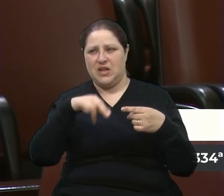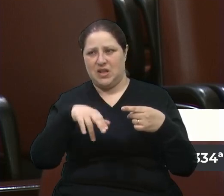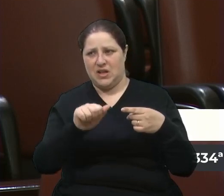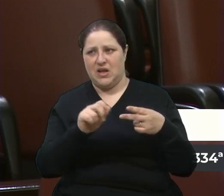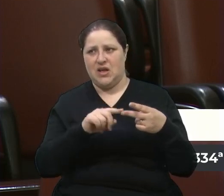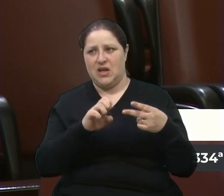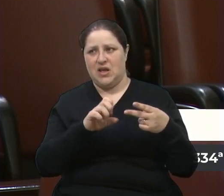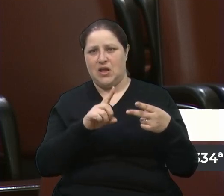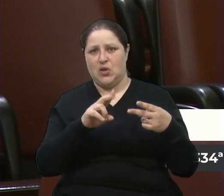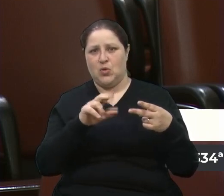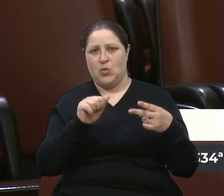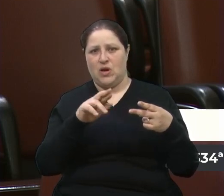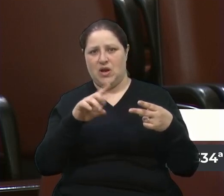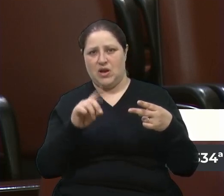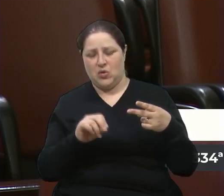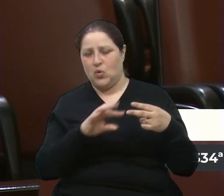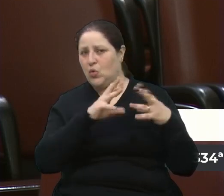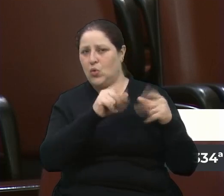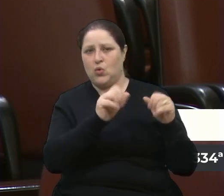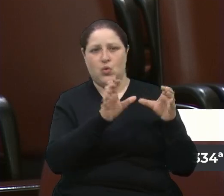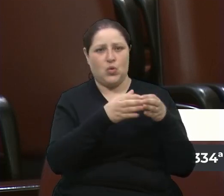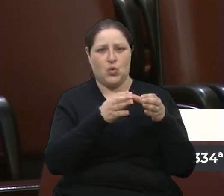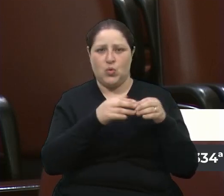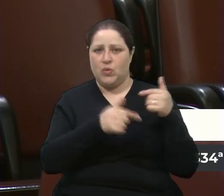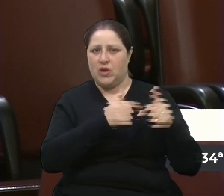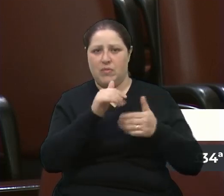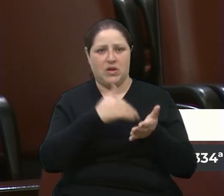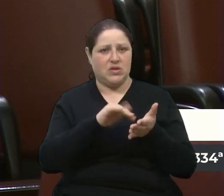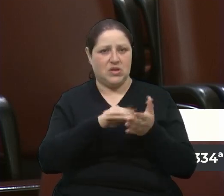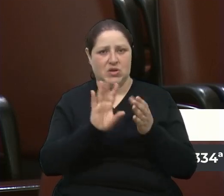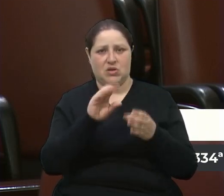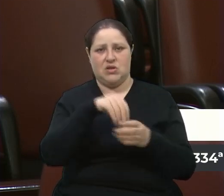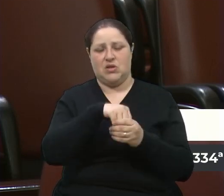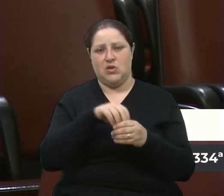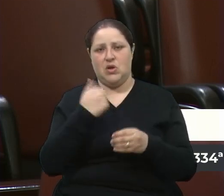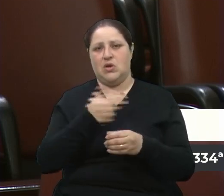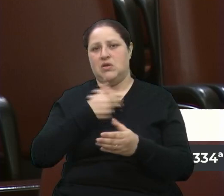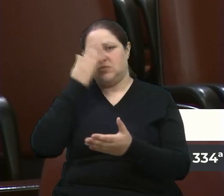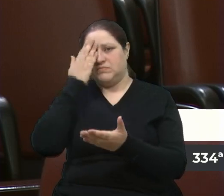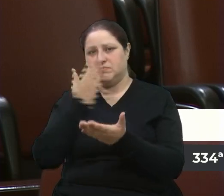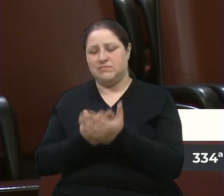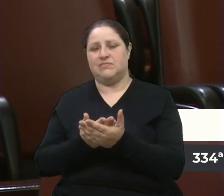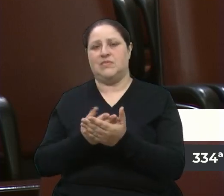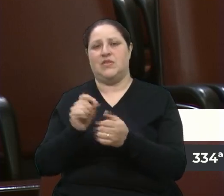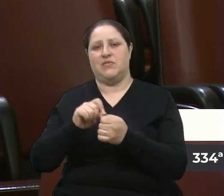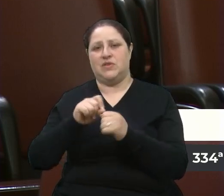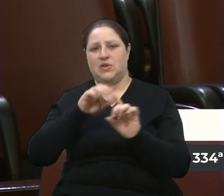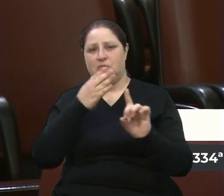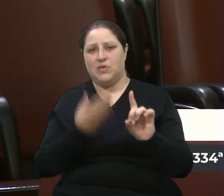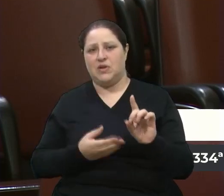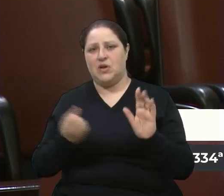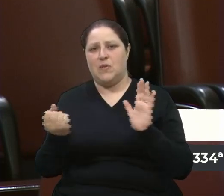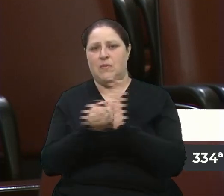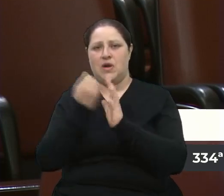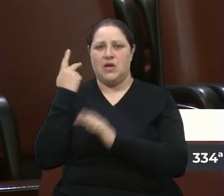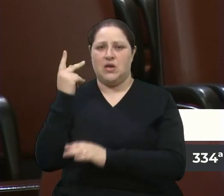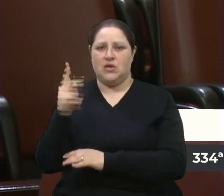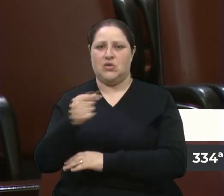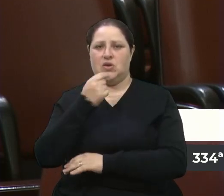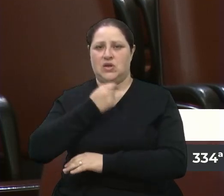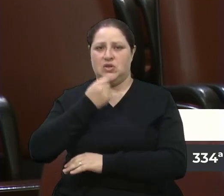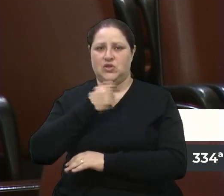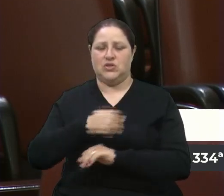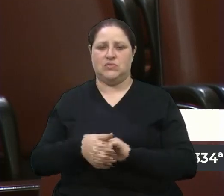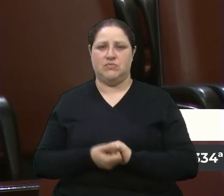também a toda a sua equipe de trabalho, do escritório, que com certeza faremos uma homenagem que entrará para a história aqui de Caxias do